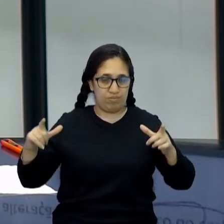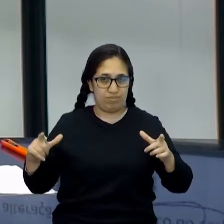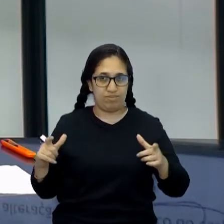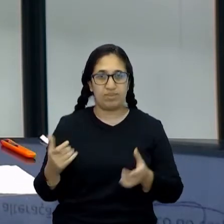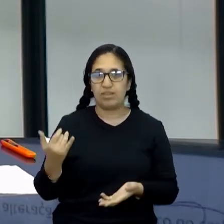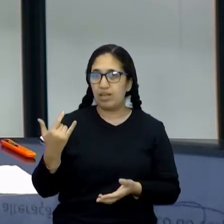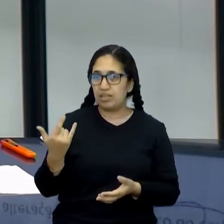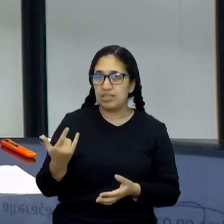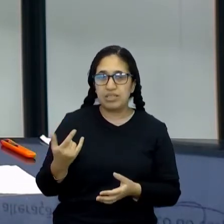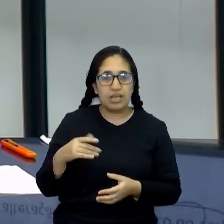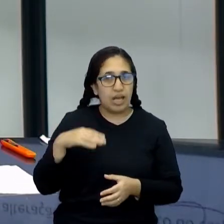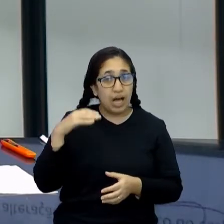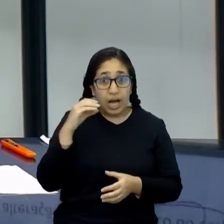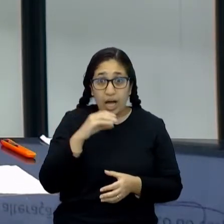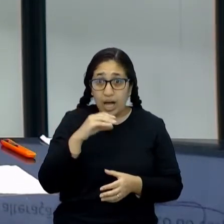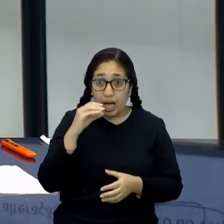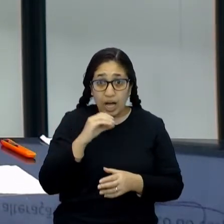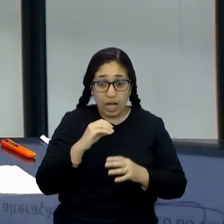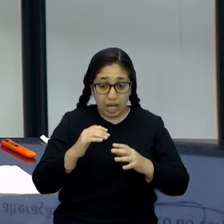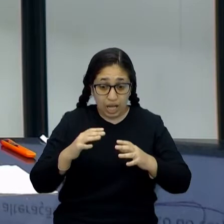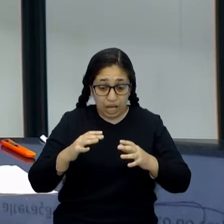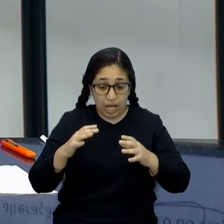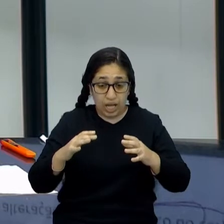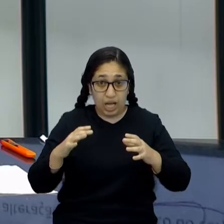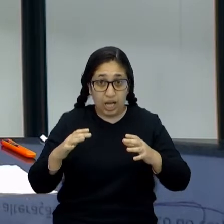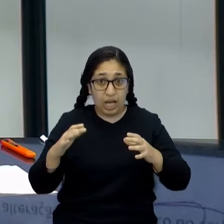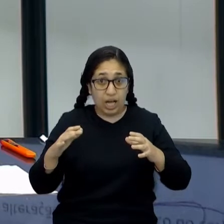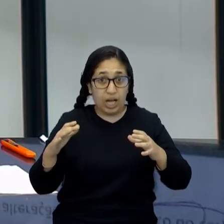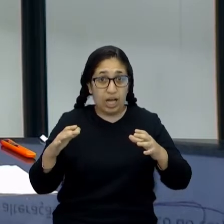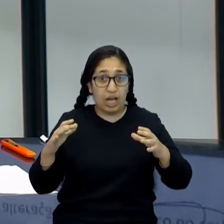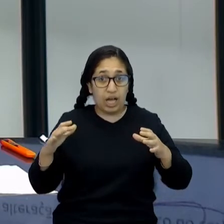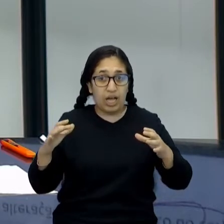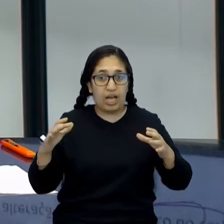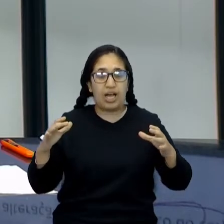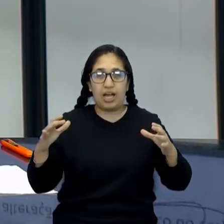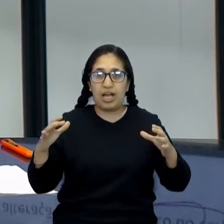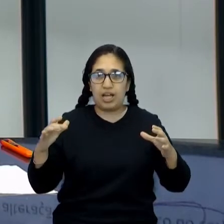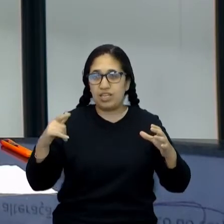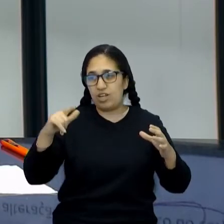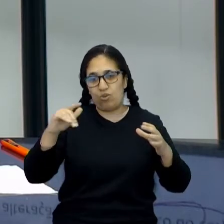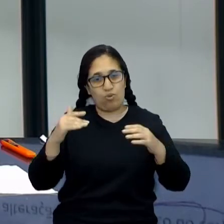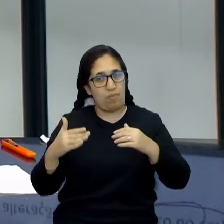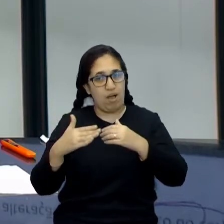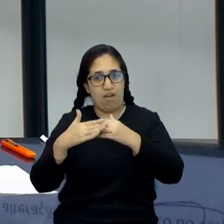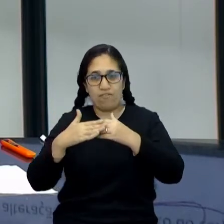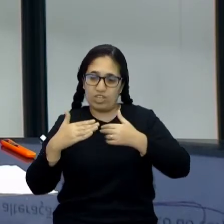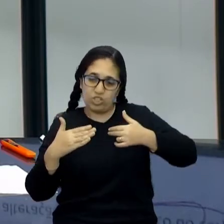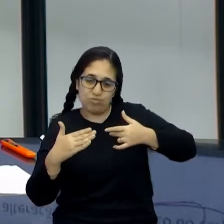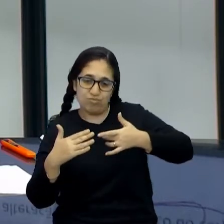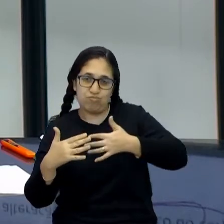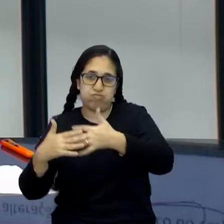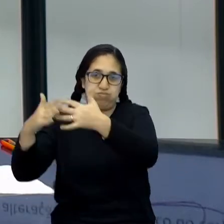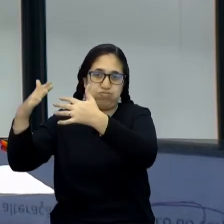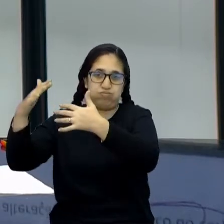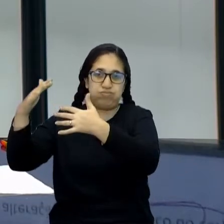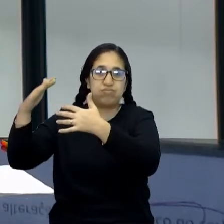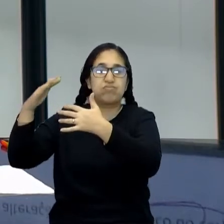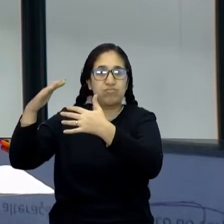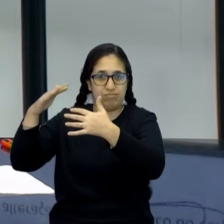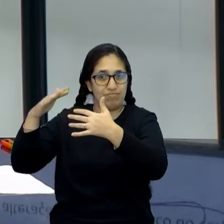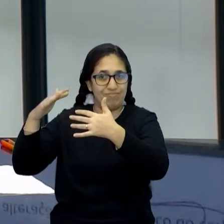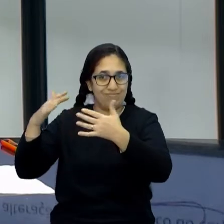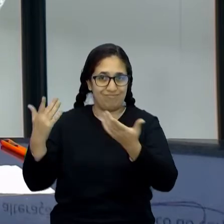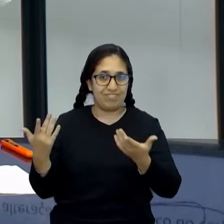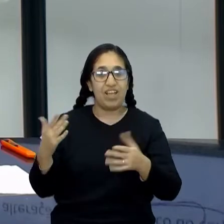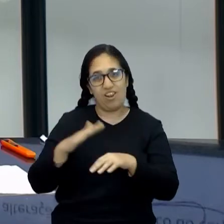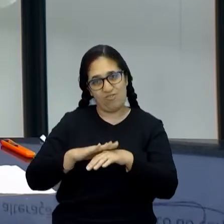gente oferece muito calor, esse aumento no volume aqui, e tiver alguma coisa na frente, a gente pode dizer que o gás realizou